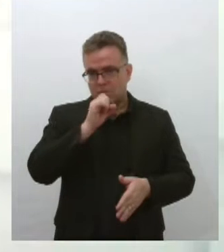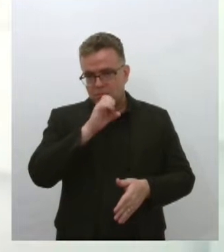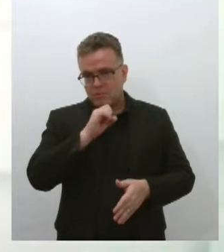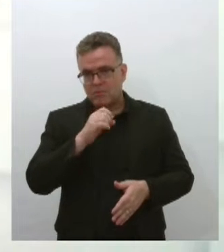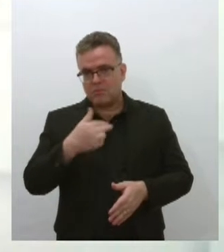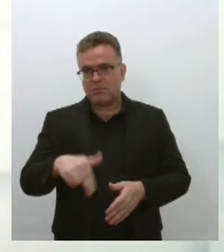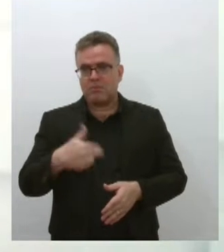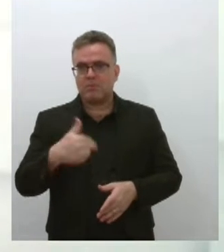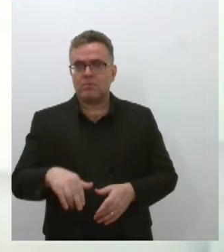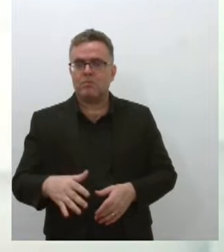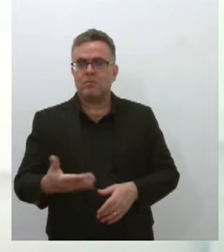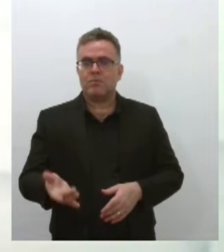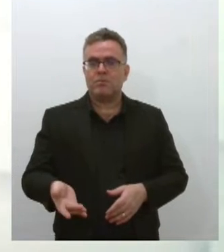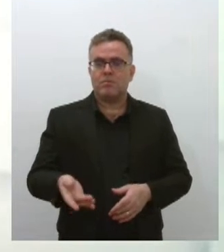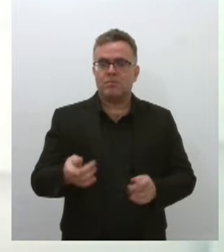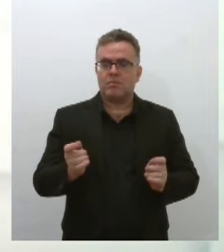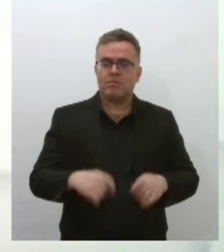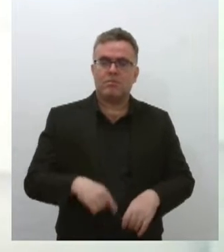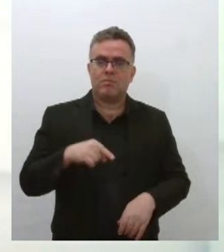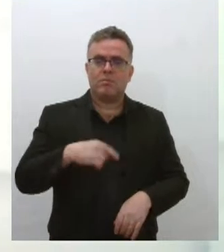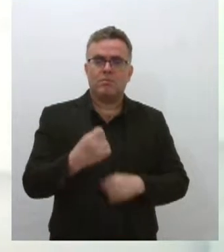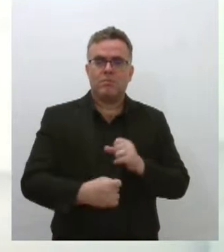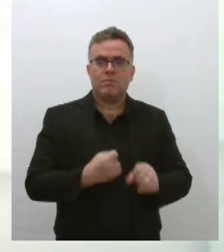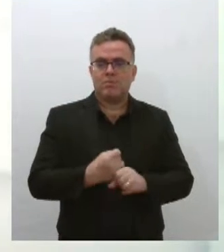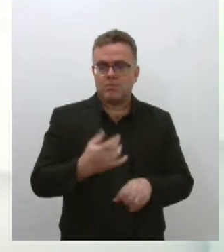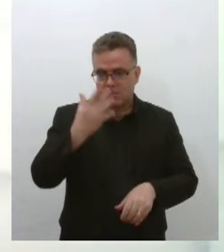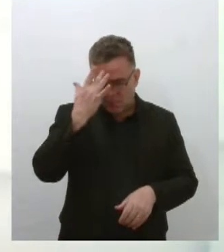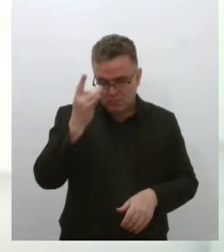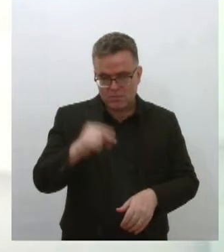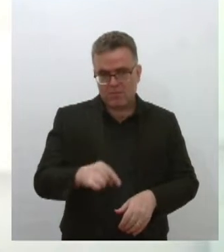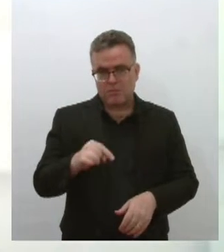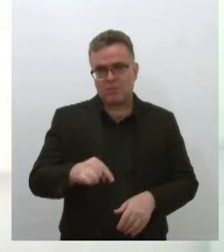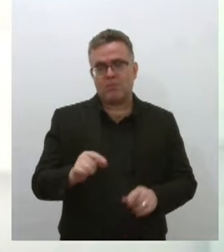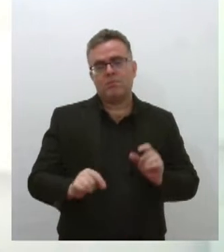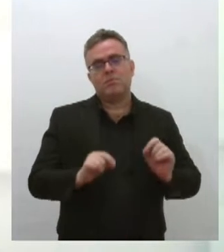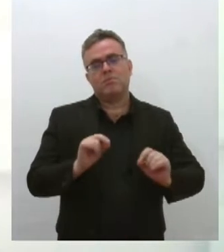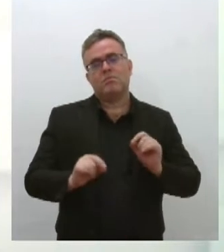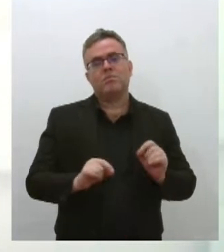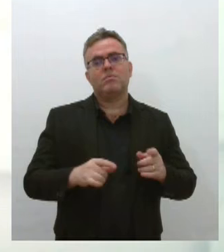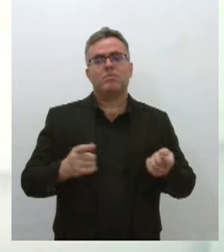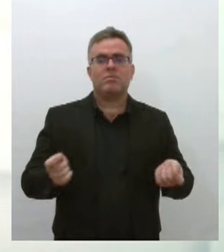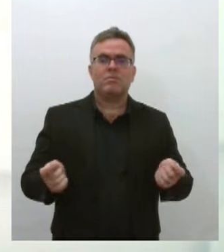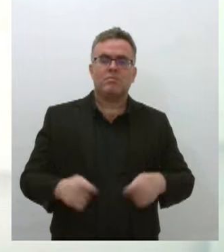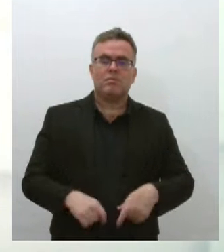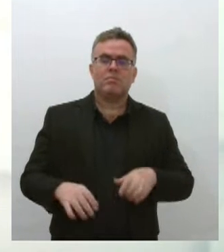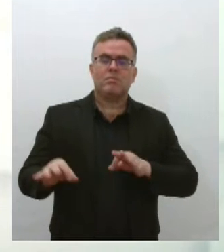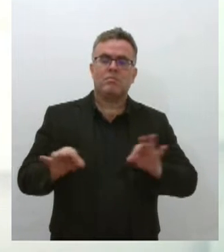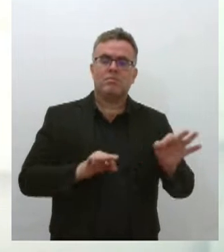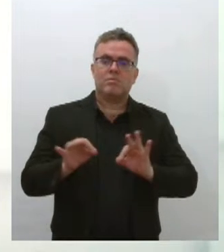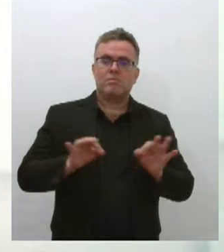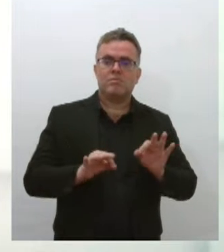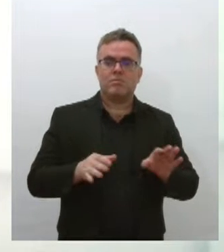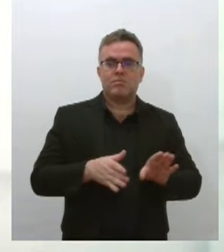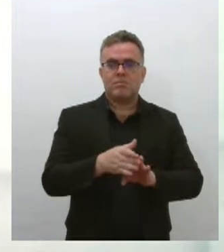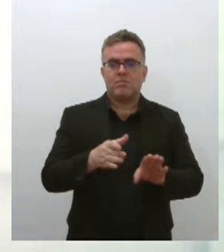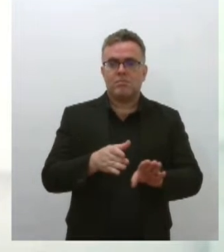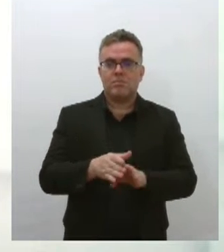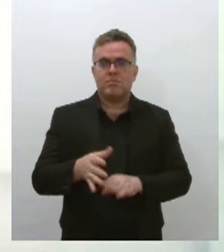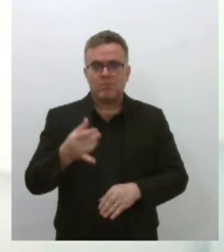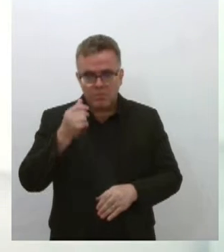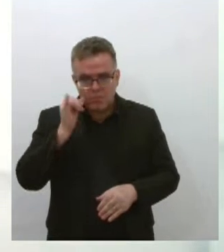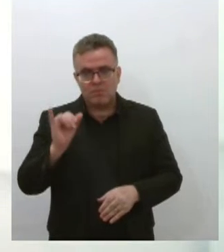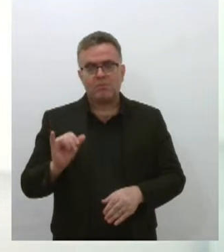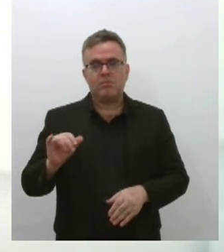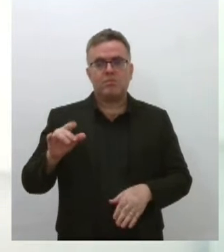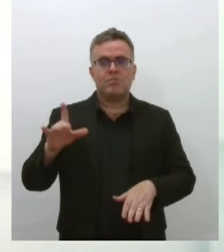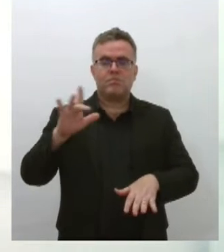caso, desse ano, amanhã. E ele tem como objetivo mobilizar a população a respeito do combate ao mosquito Aedes